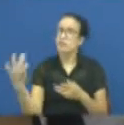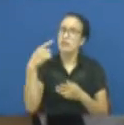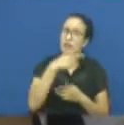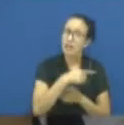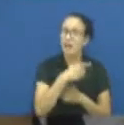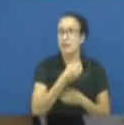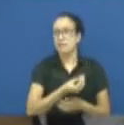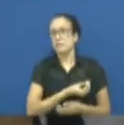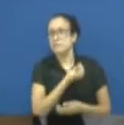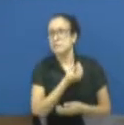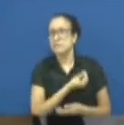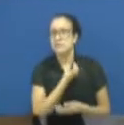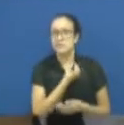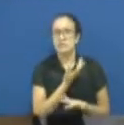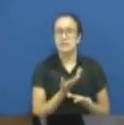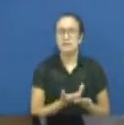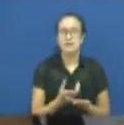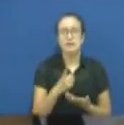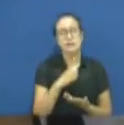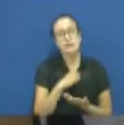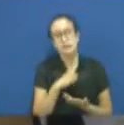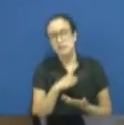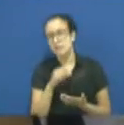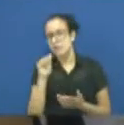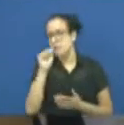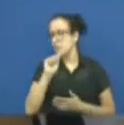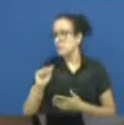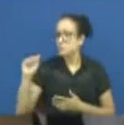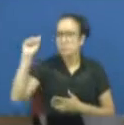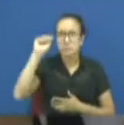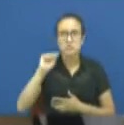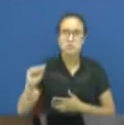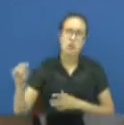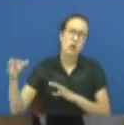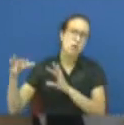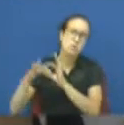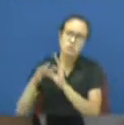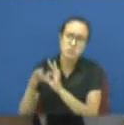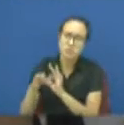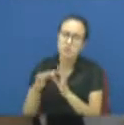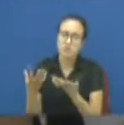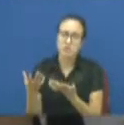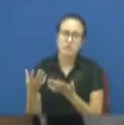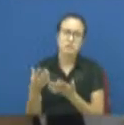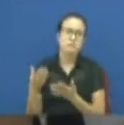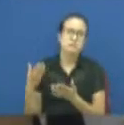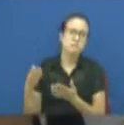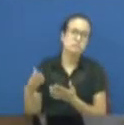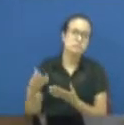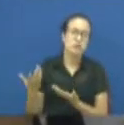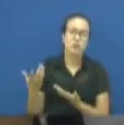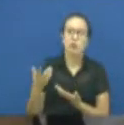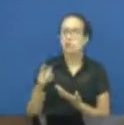que estejam engajados em alguma associação de moradores ou outras